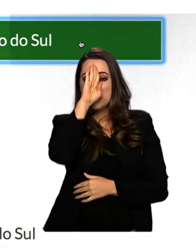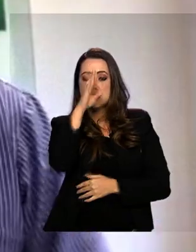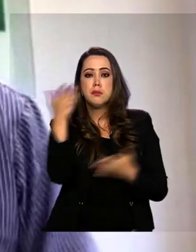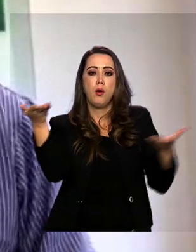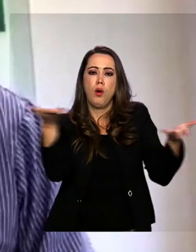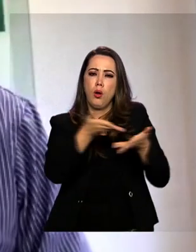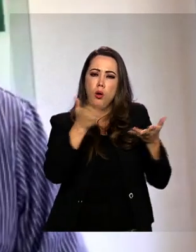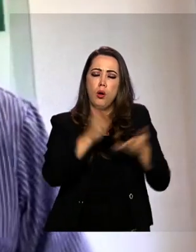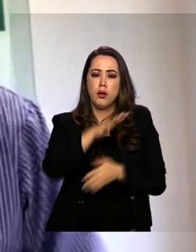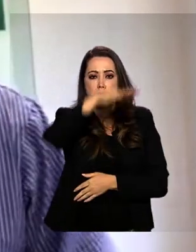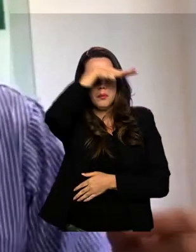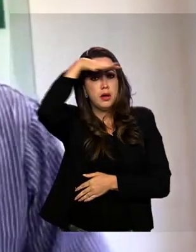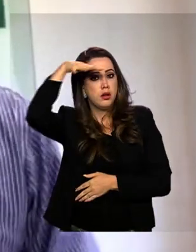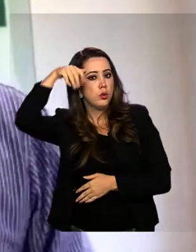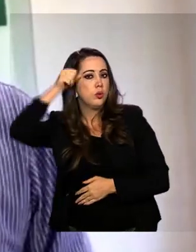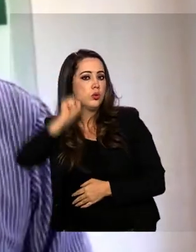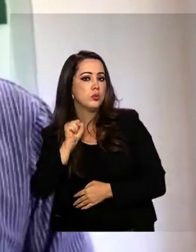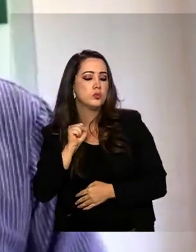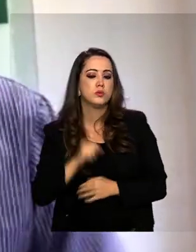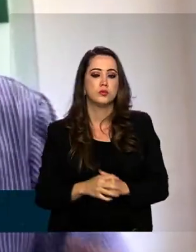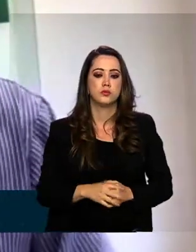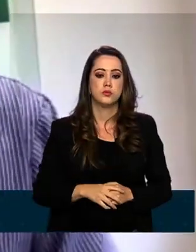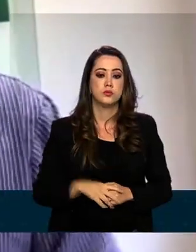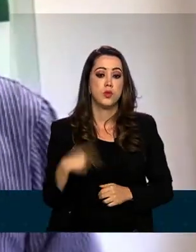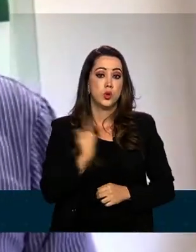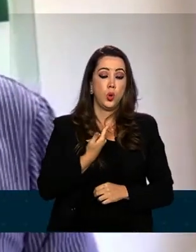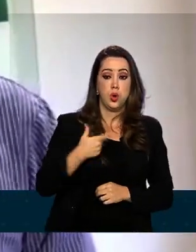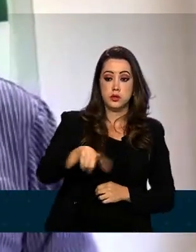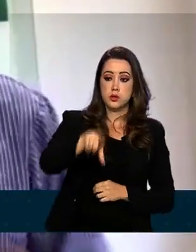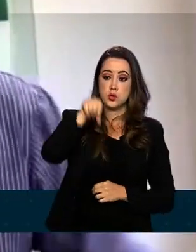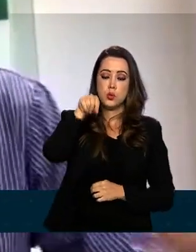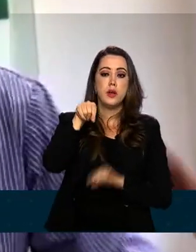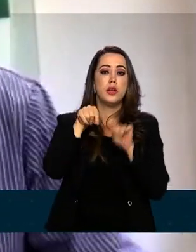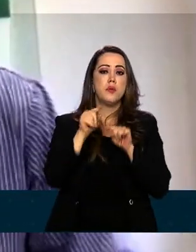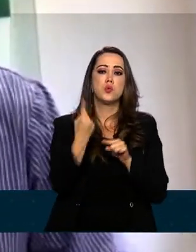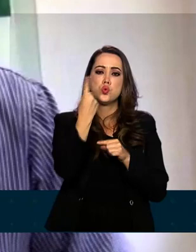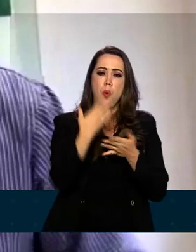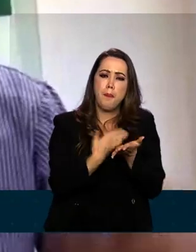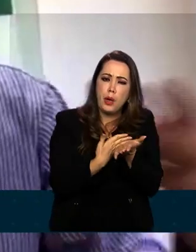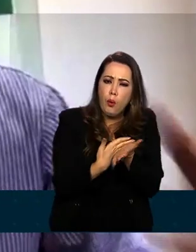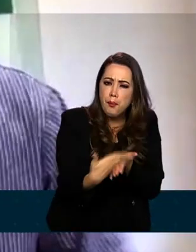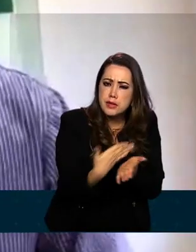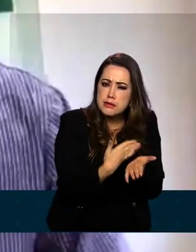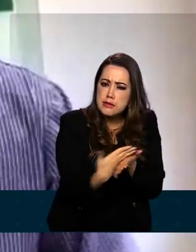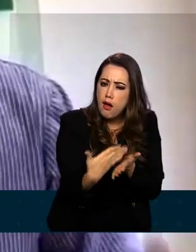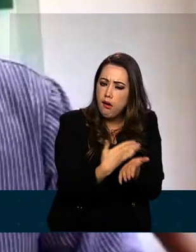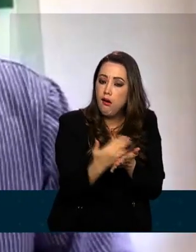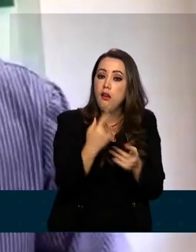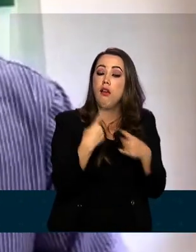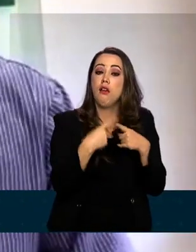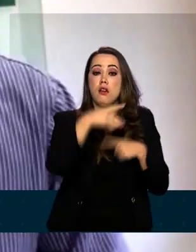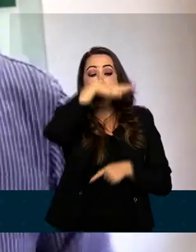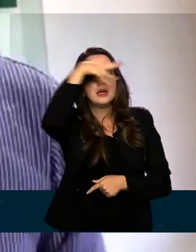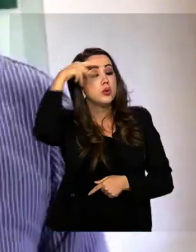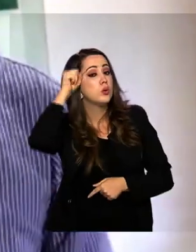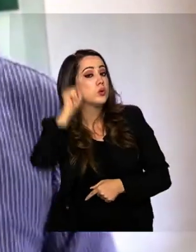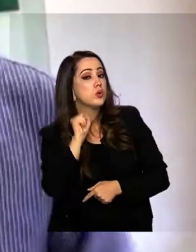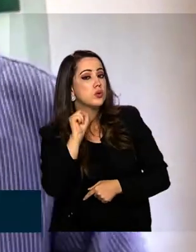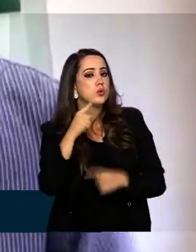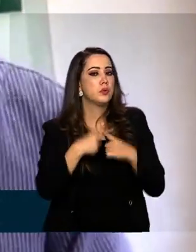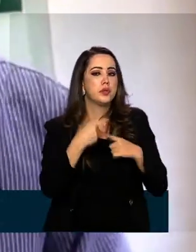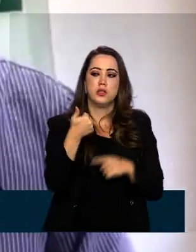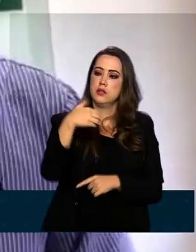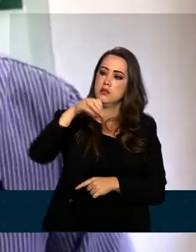Sul. Foi estabelecido que o Mato Grosso do Sul é um dos estados pilotos, porque apresentou as condições, tem praticamente 100% das